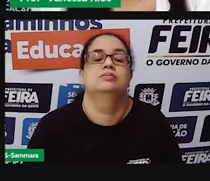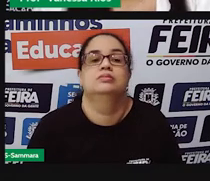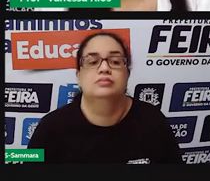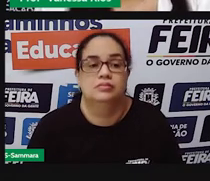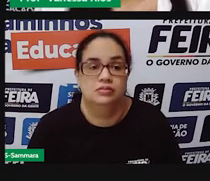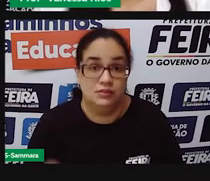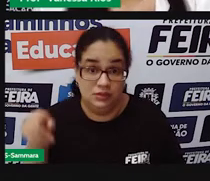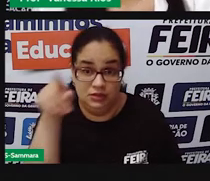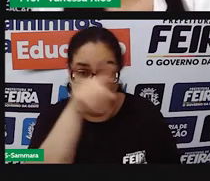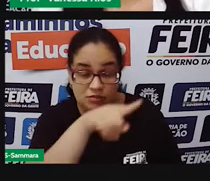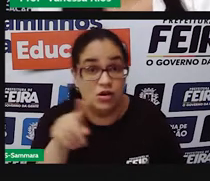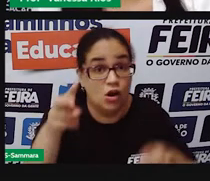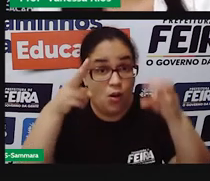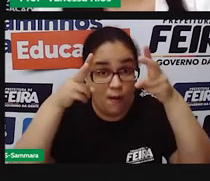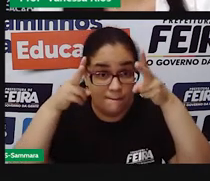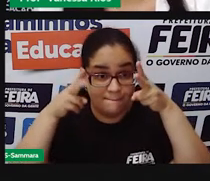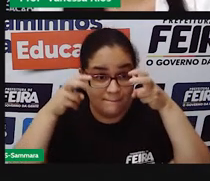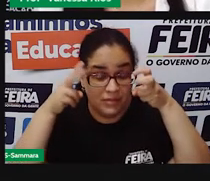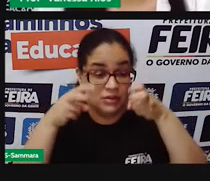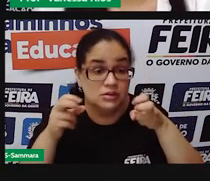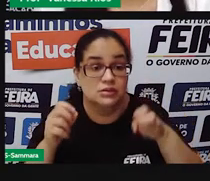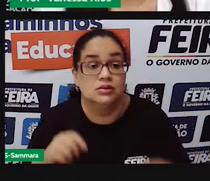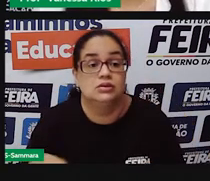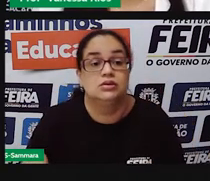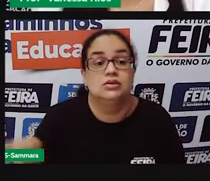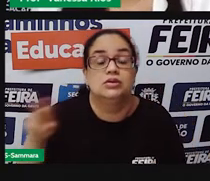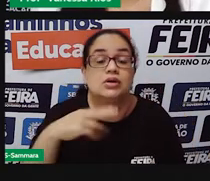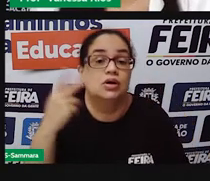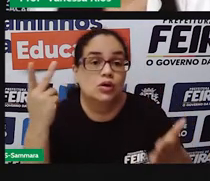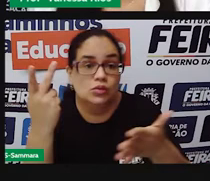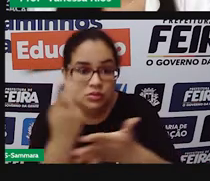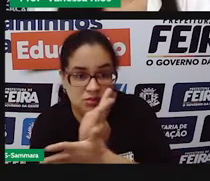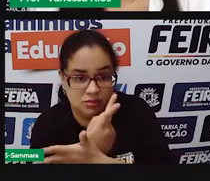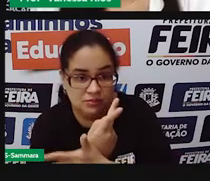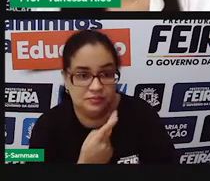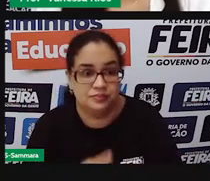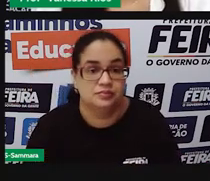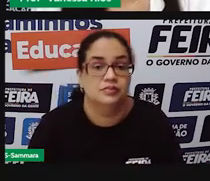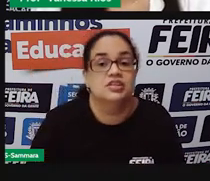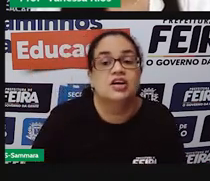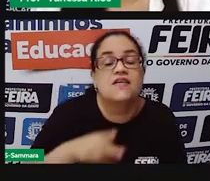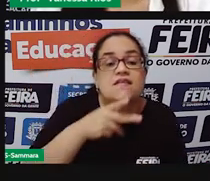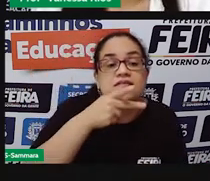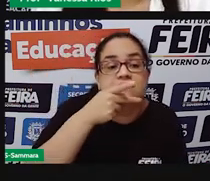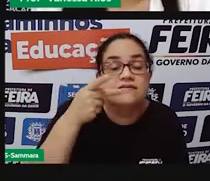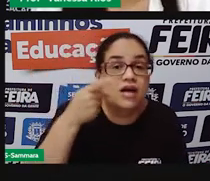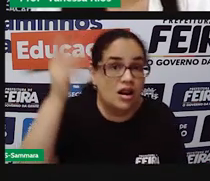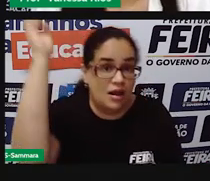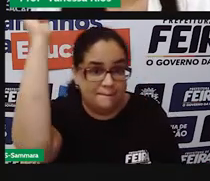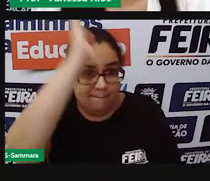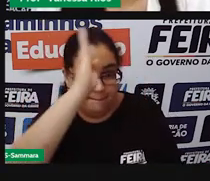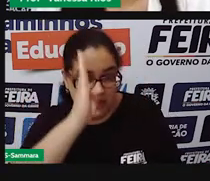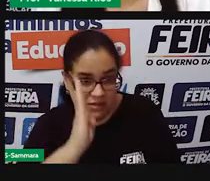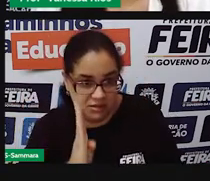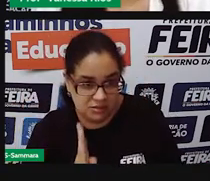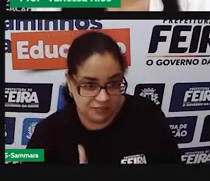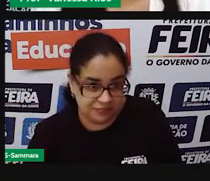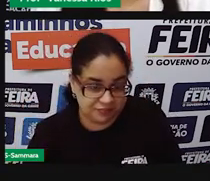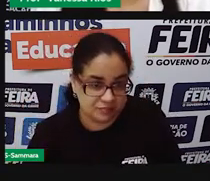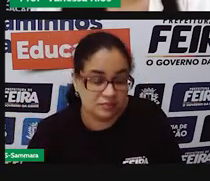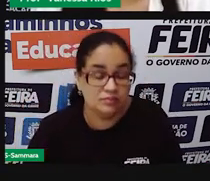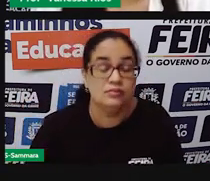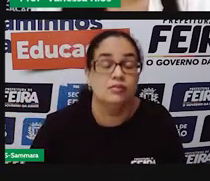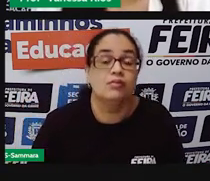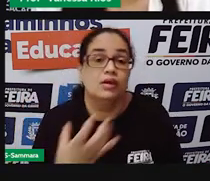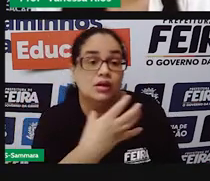E aí, a gente observa aí toda essa organização acontecer. Quando a gente fala a nível de Brasil, né, a nível de Estado